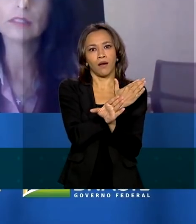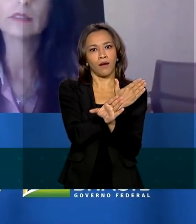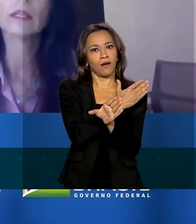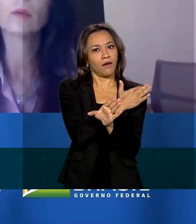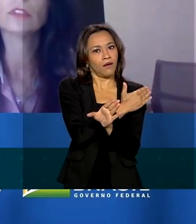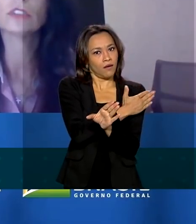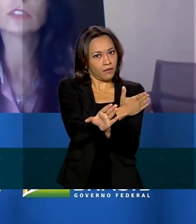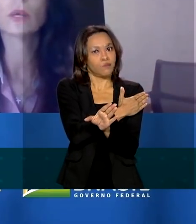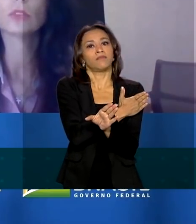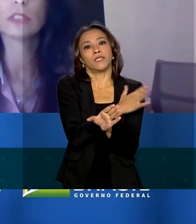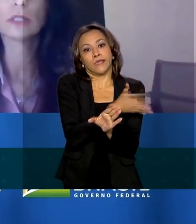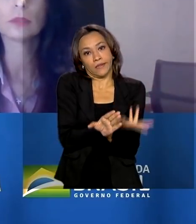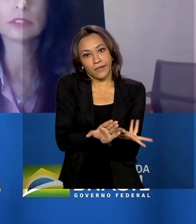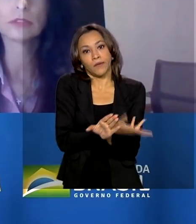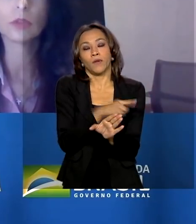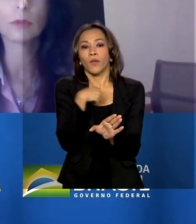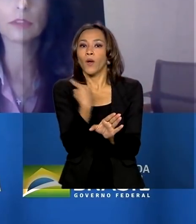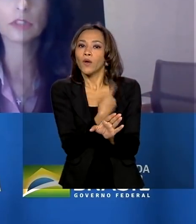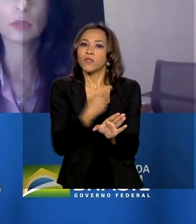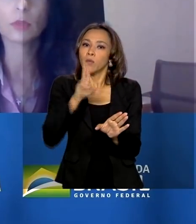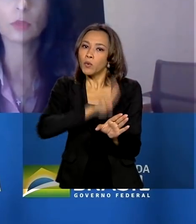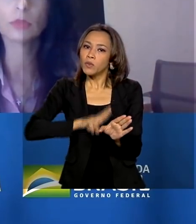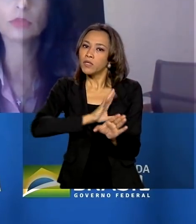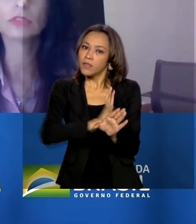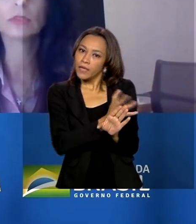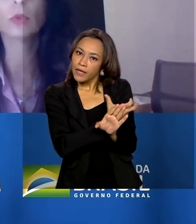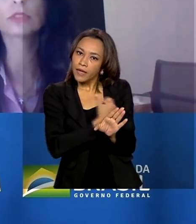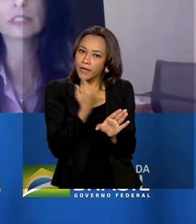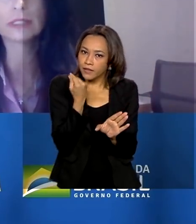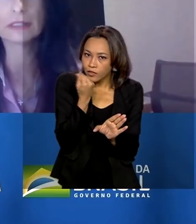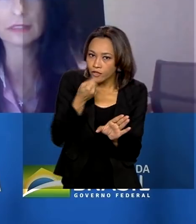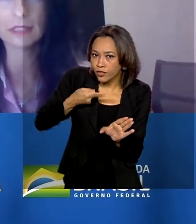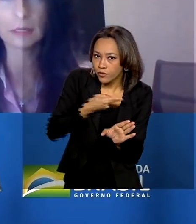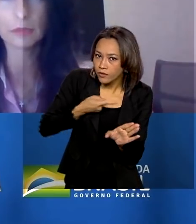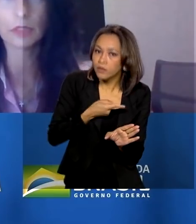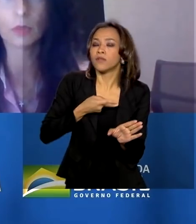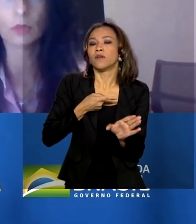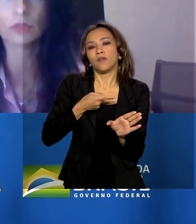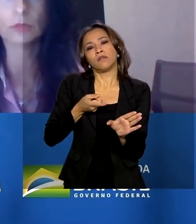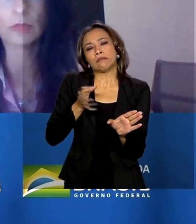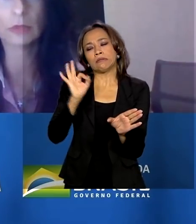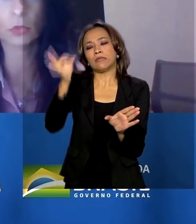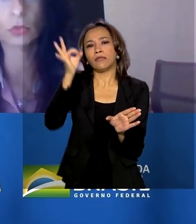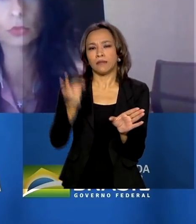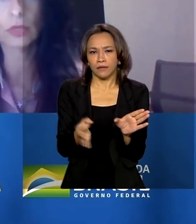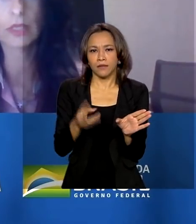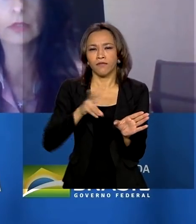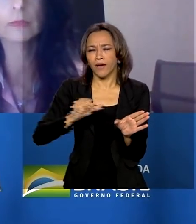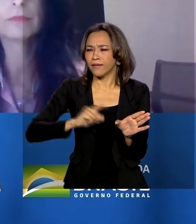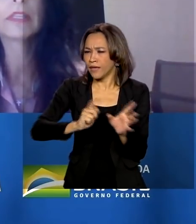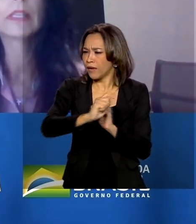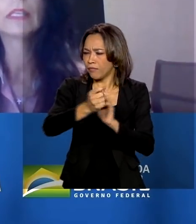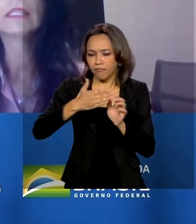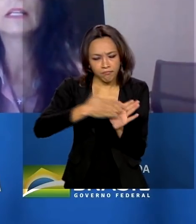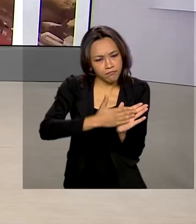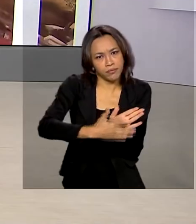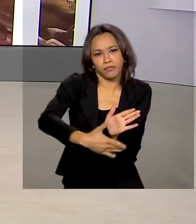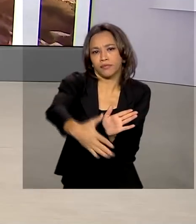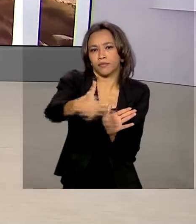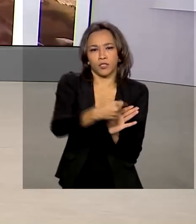maior. Então, a gente está usando essa sobra de recursos. Com certeza, teremos recursos para todo ano.